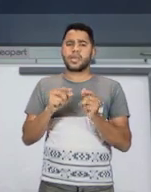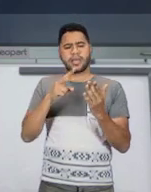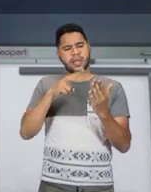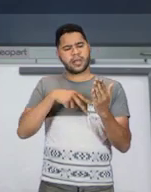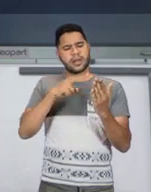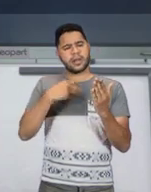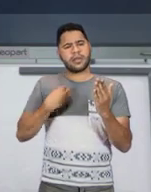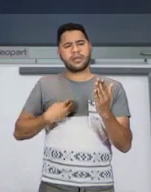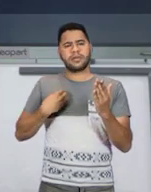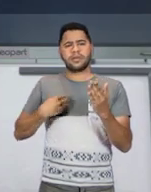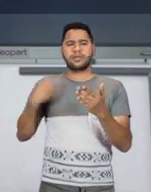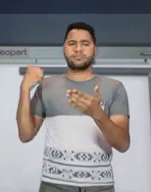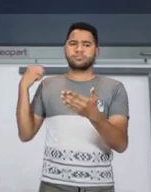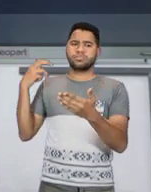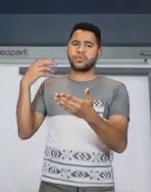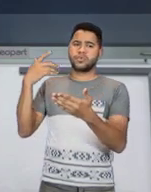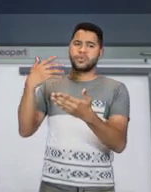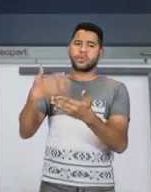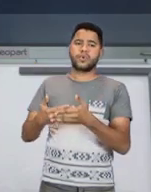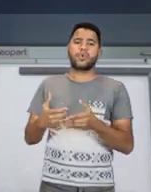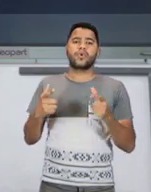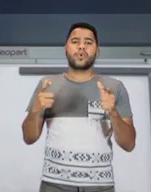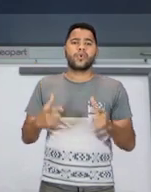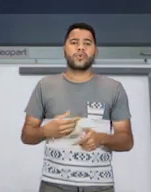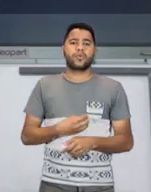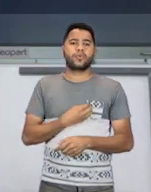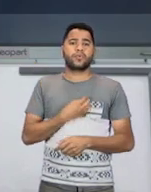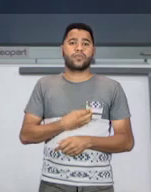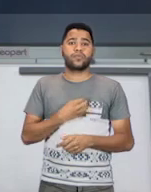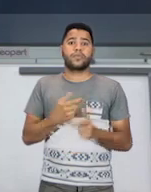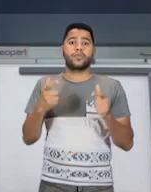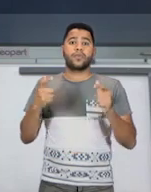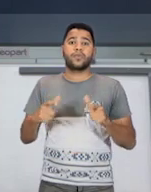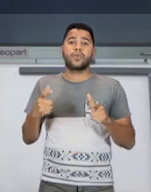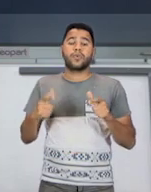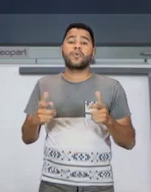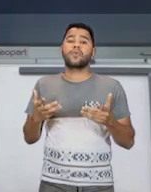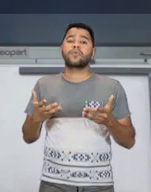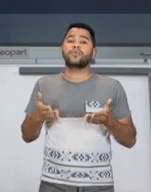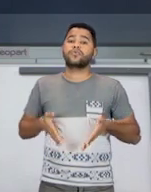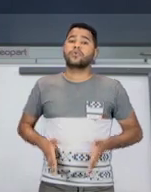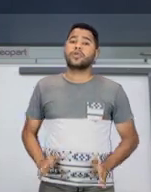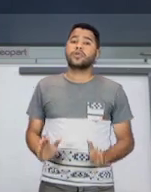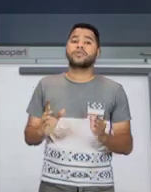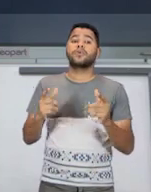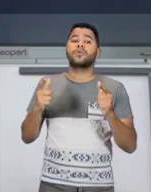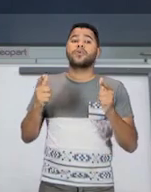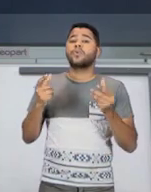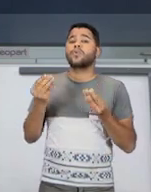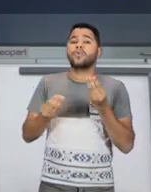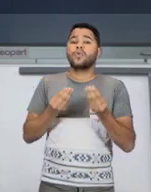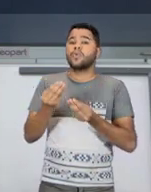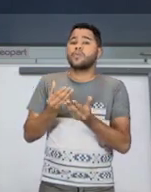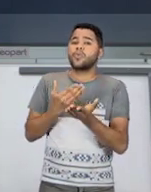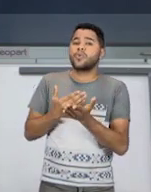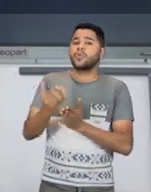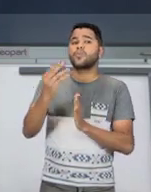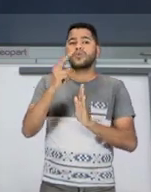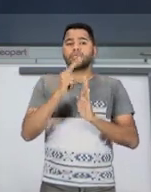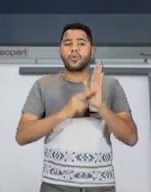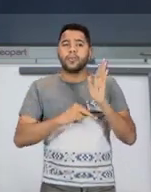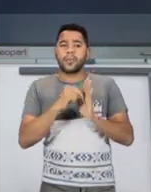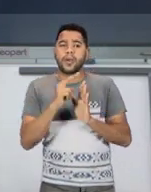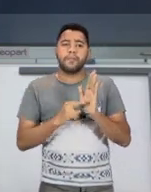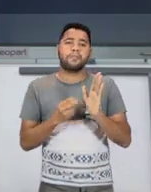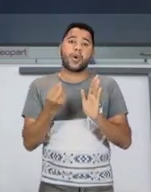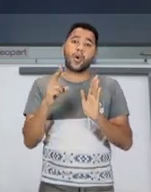biografia dele, onde que ele viveu, onde que ele nasceu, quando que ele começou suas obras, né? O que aconteceu